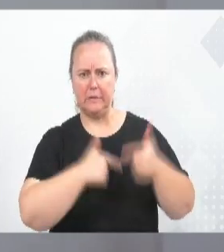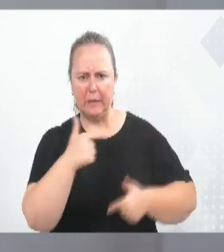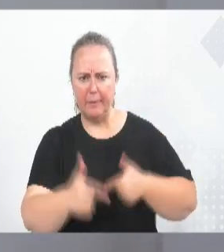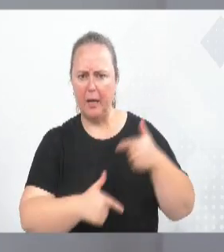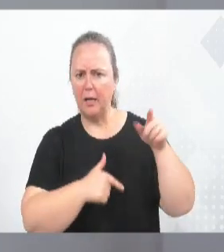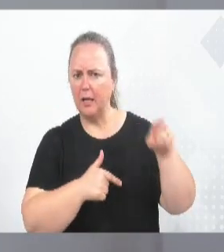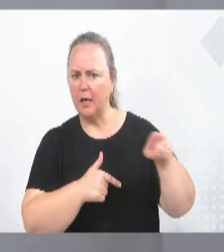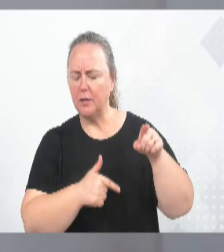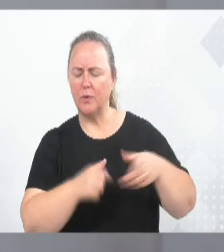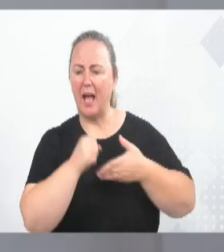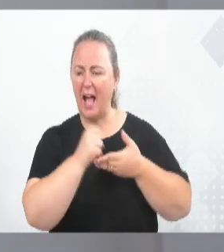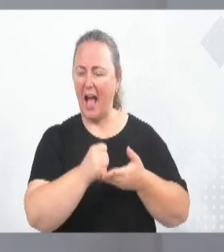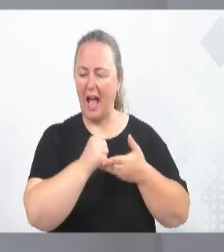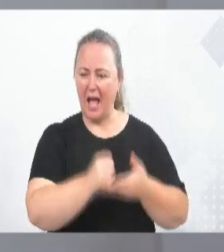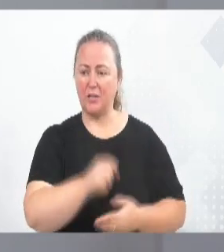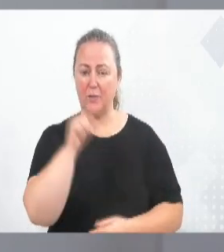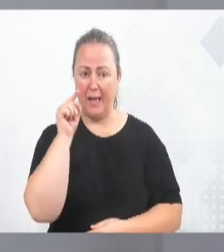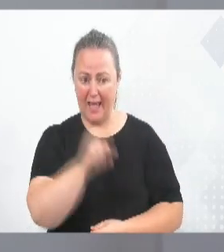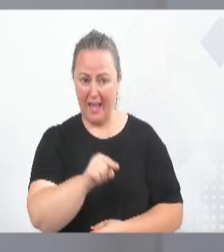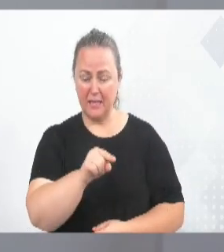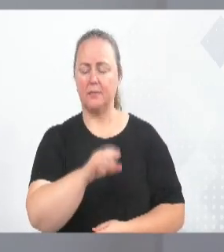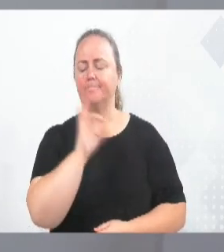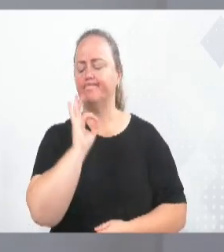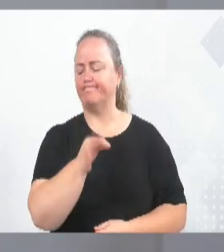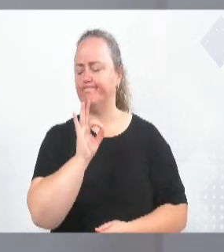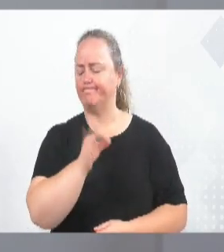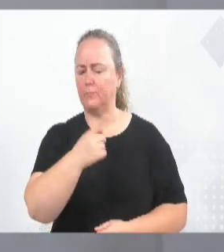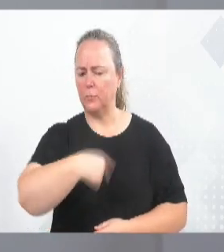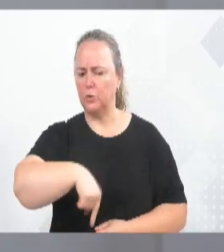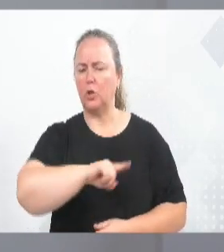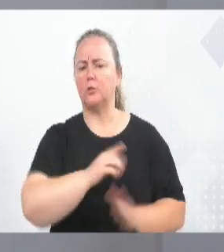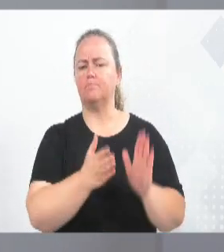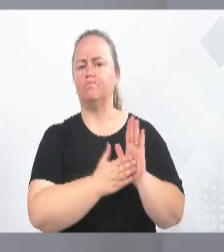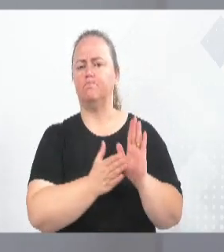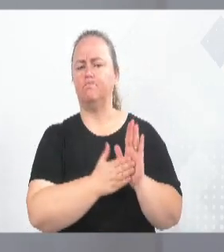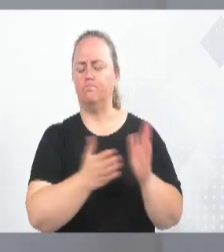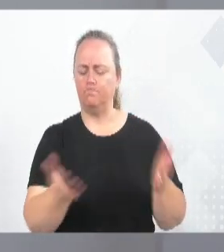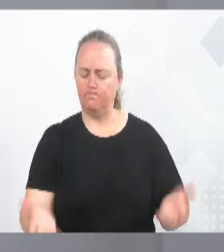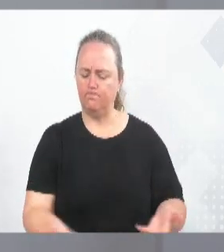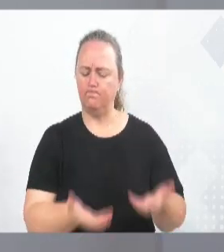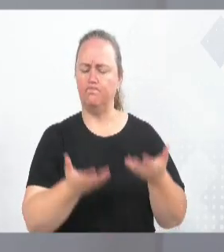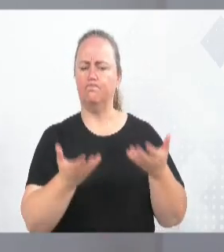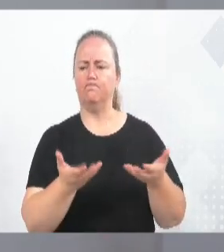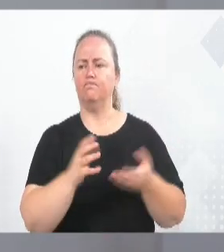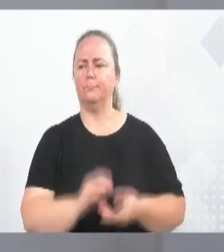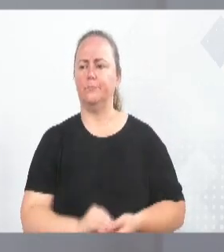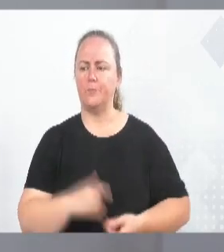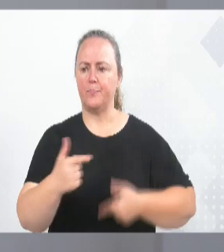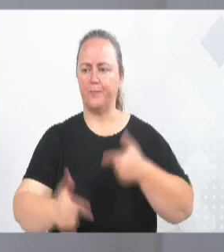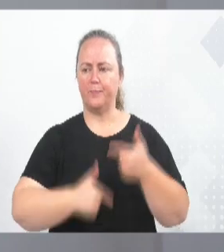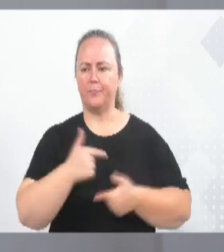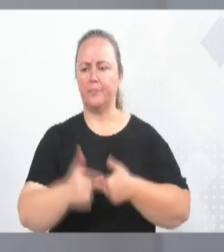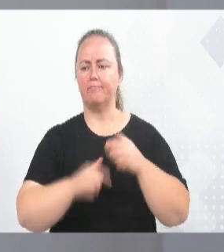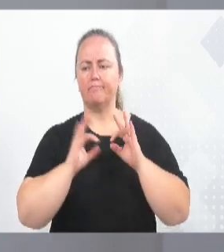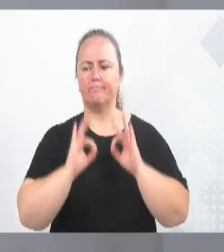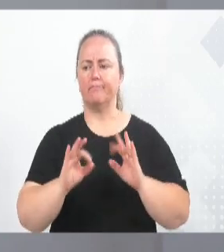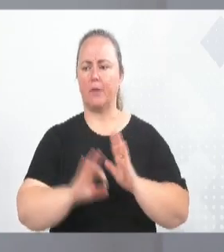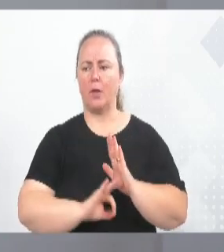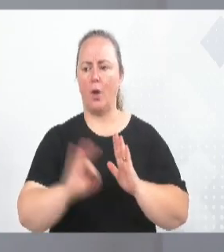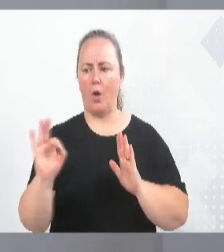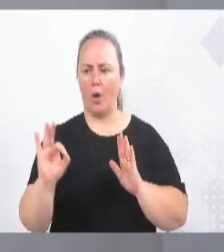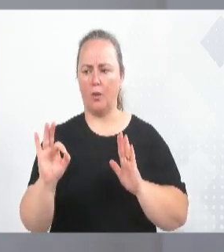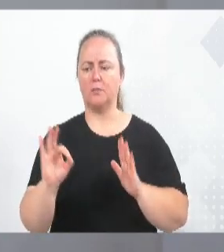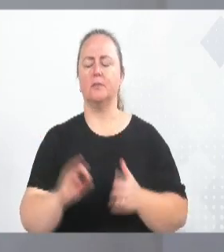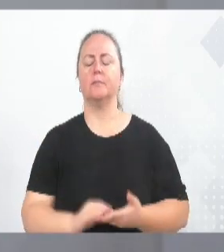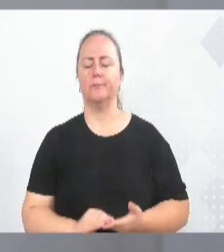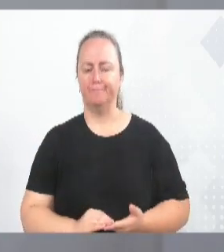que está ajudando, esse sim merece, e nós aqui vamos enaltecê-los, porque eles realmente fazem o trabalho lá na ponta. Esses, de